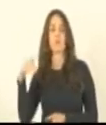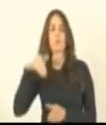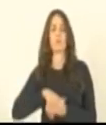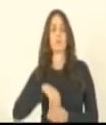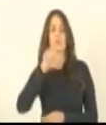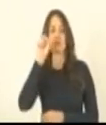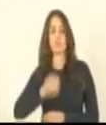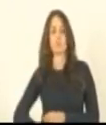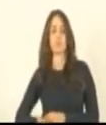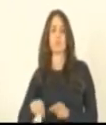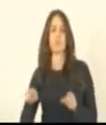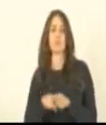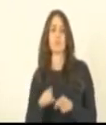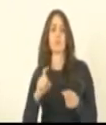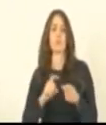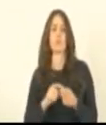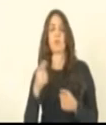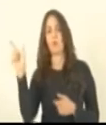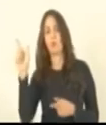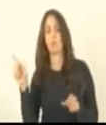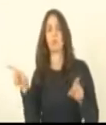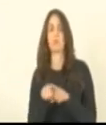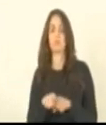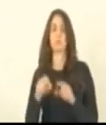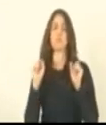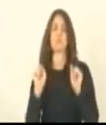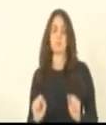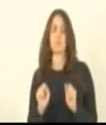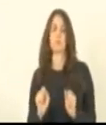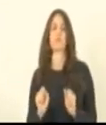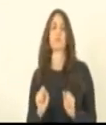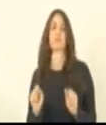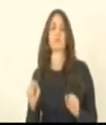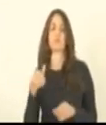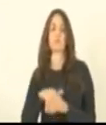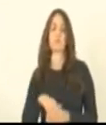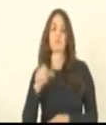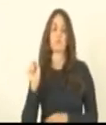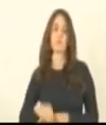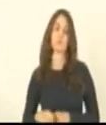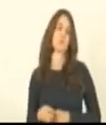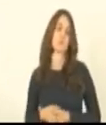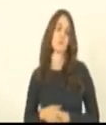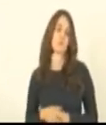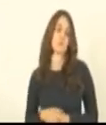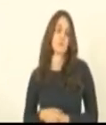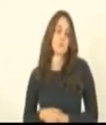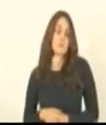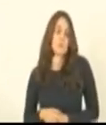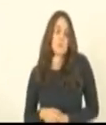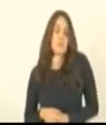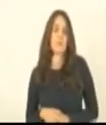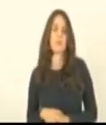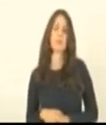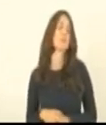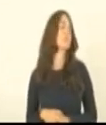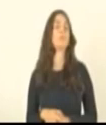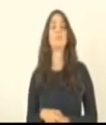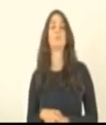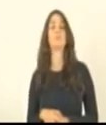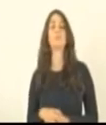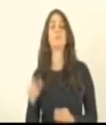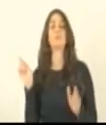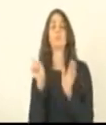E os independentes também? Independentes? Os dependentes... Líder do governo encaminha voto sim, como vota, como